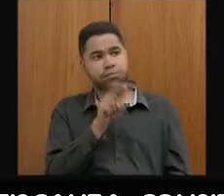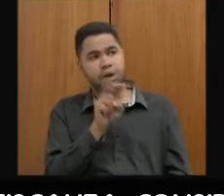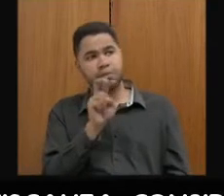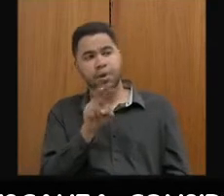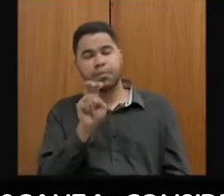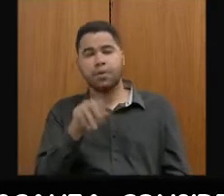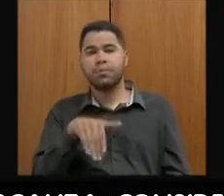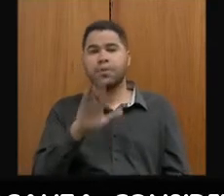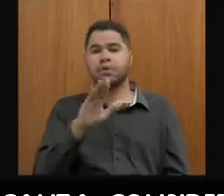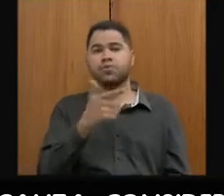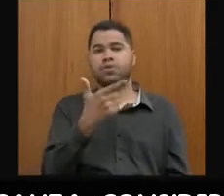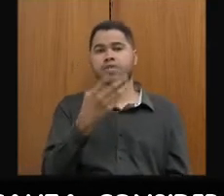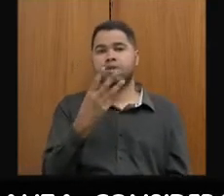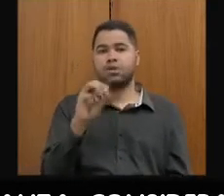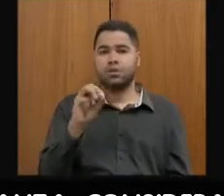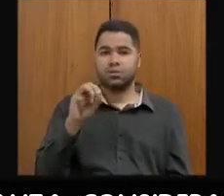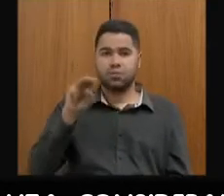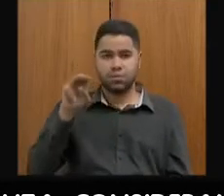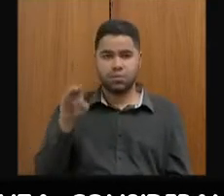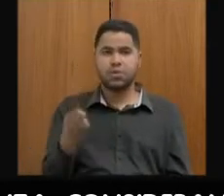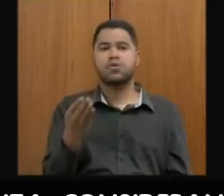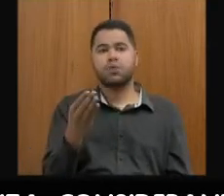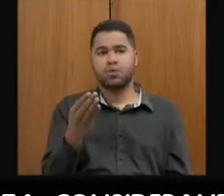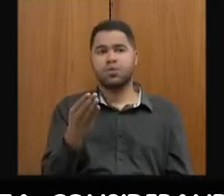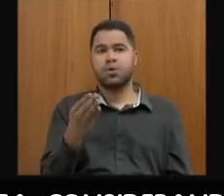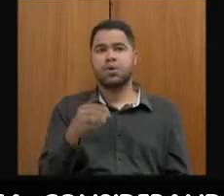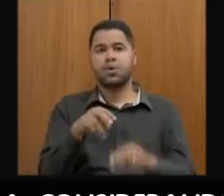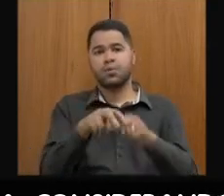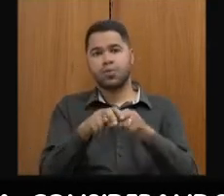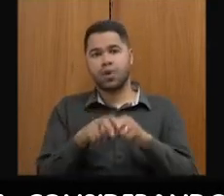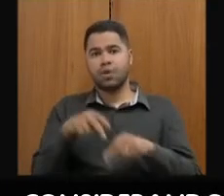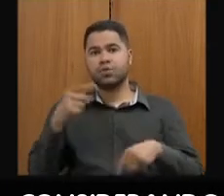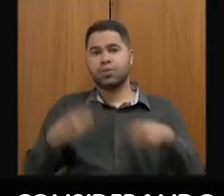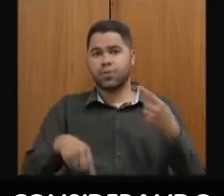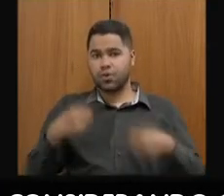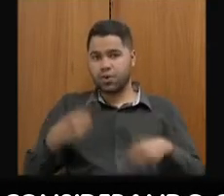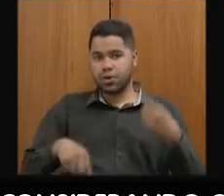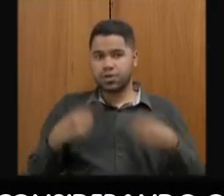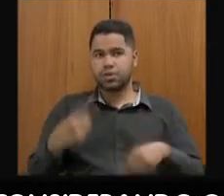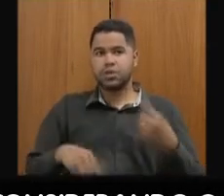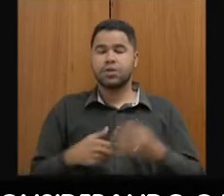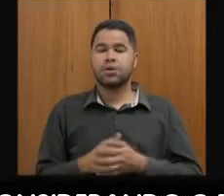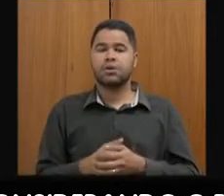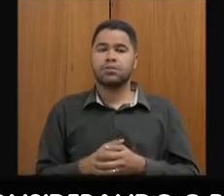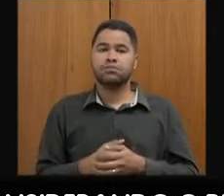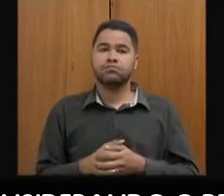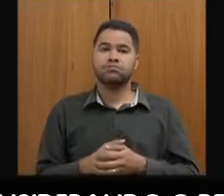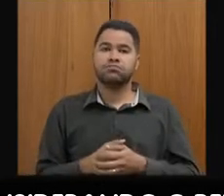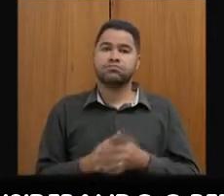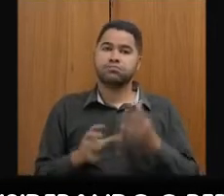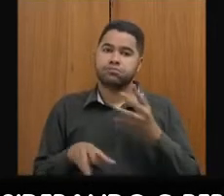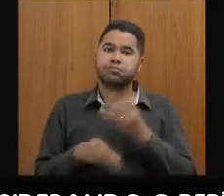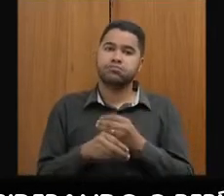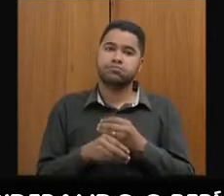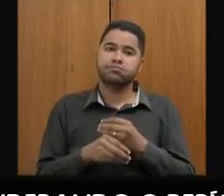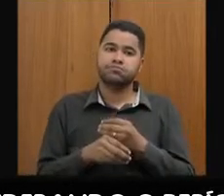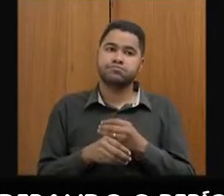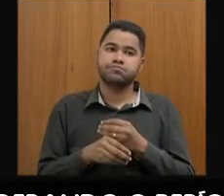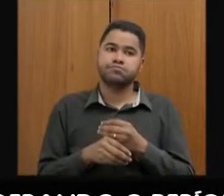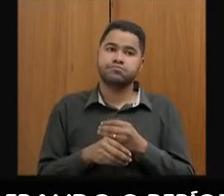de 230 bilhões de reais atraídos em função de uma política de tributação existente, que está aqui